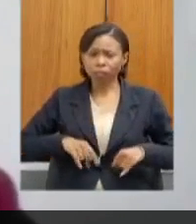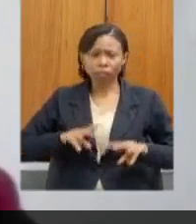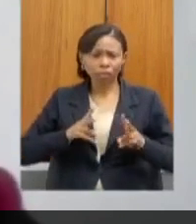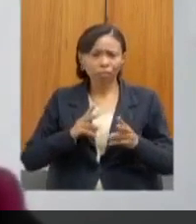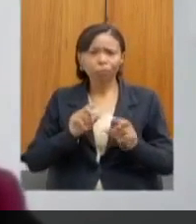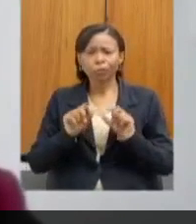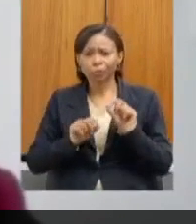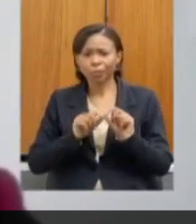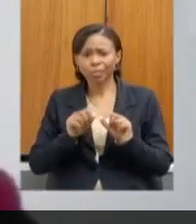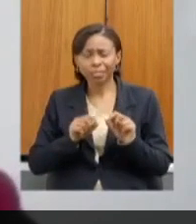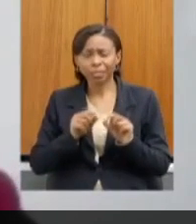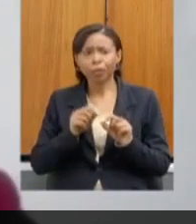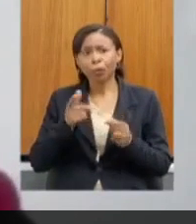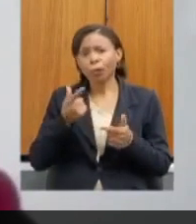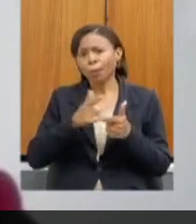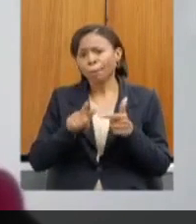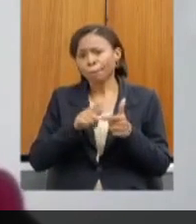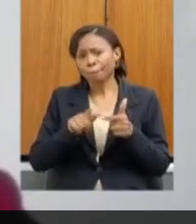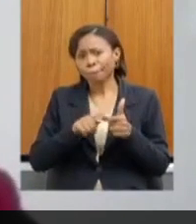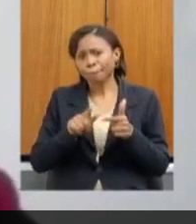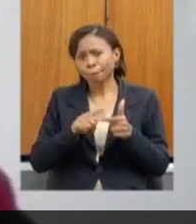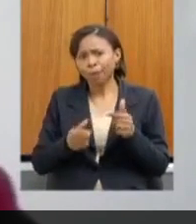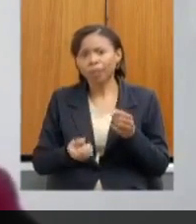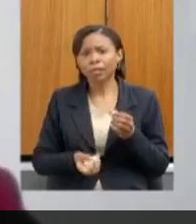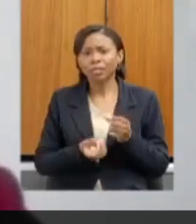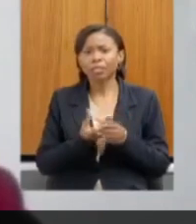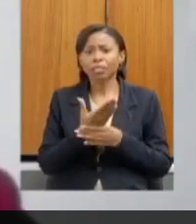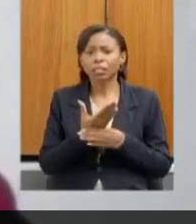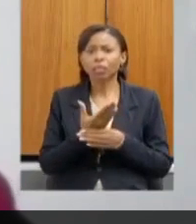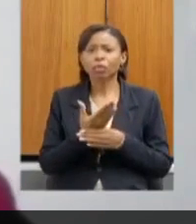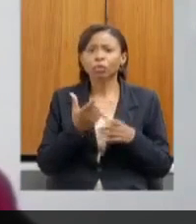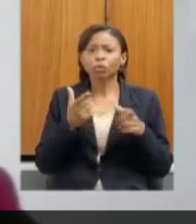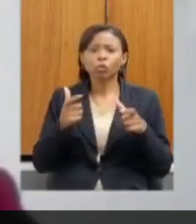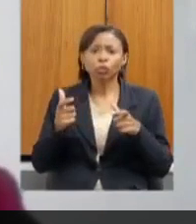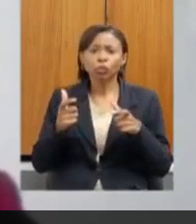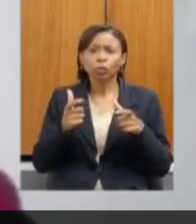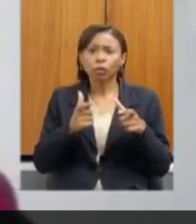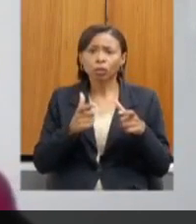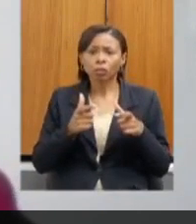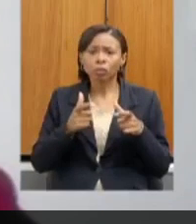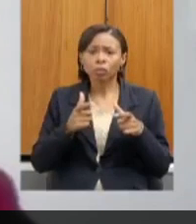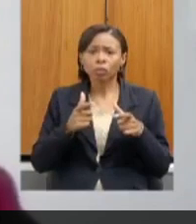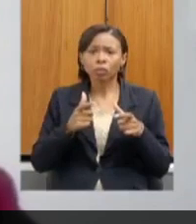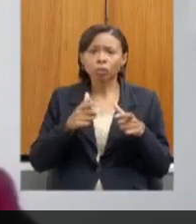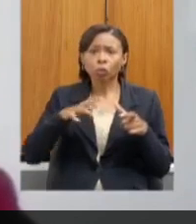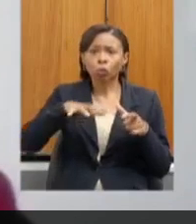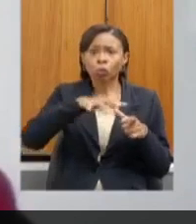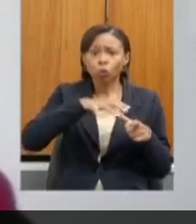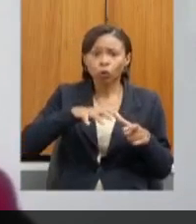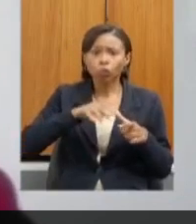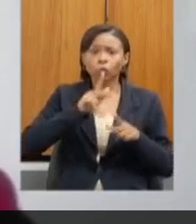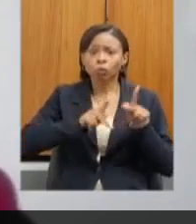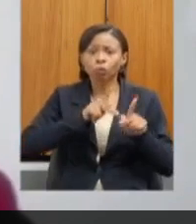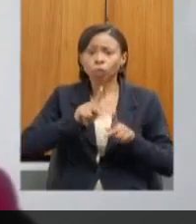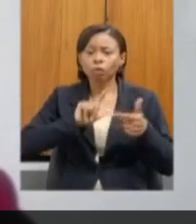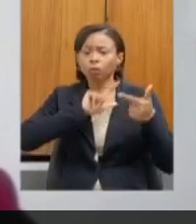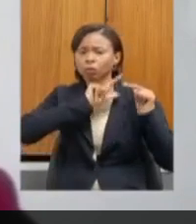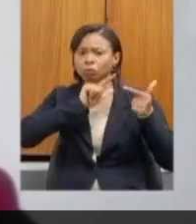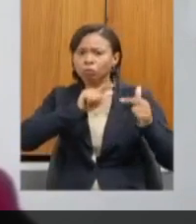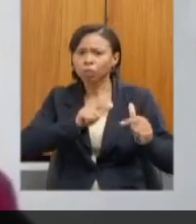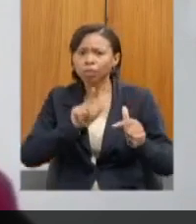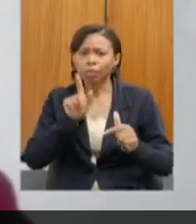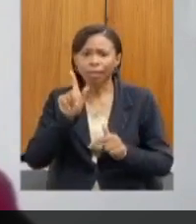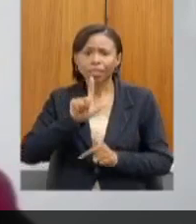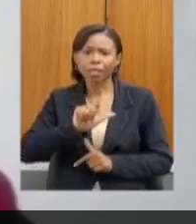criação de parques sobrepondo territórios tradicionais, de modo muito especial o quilombo da Lapinha, que fica na região de Matias Cardoso,